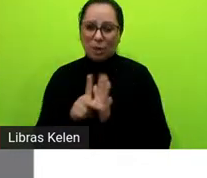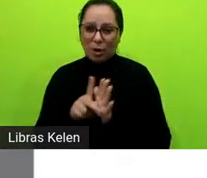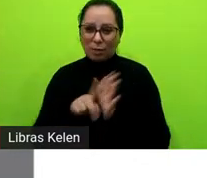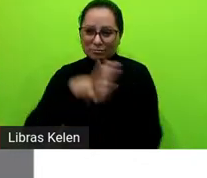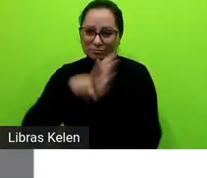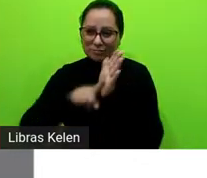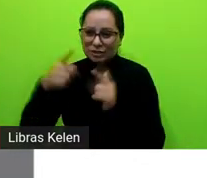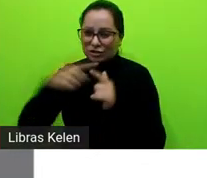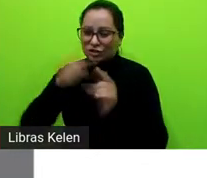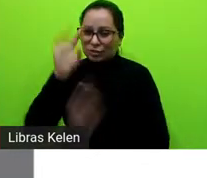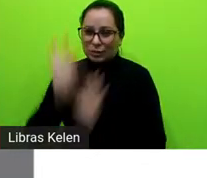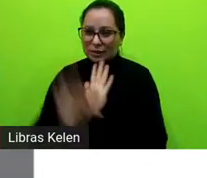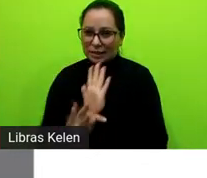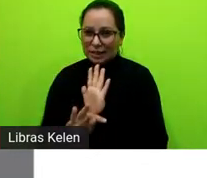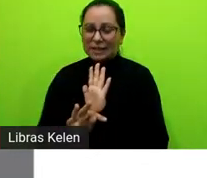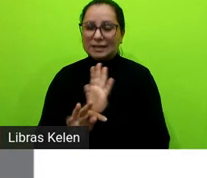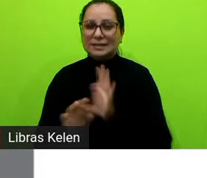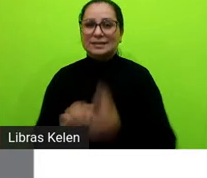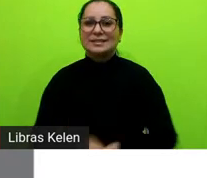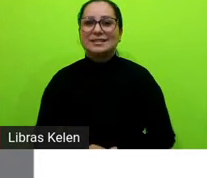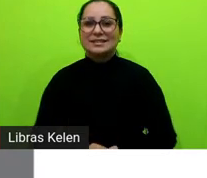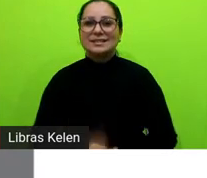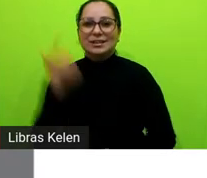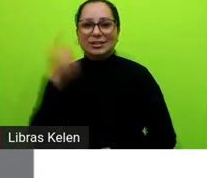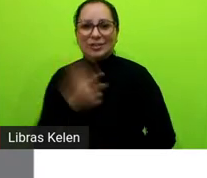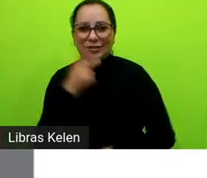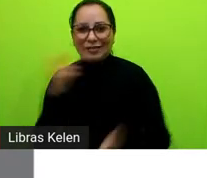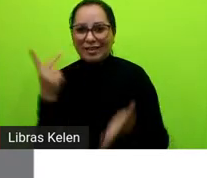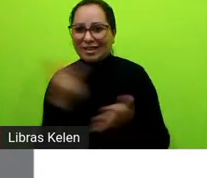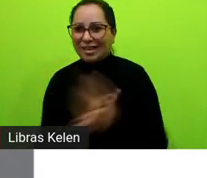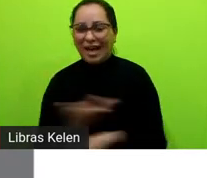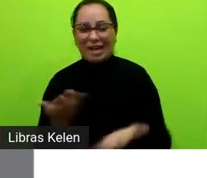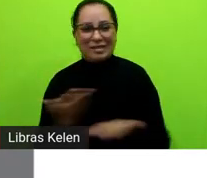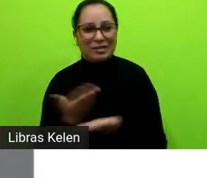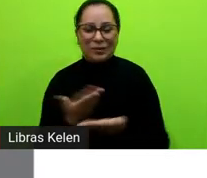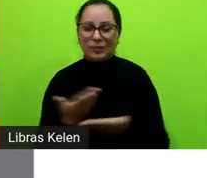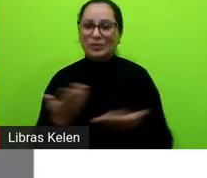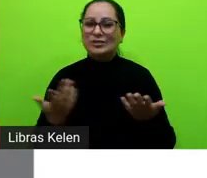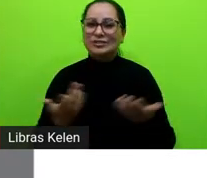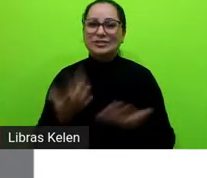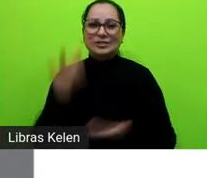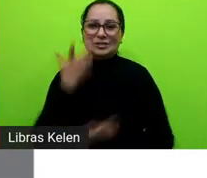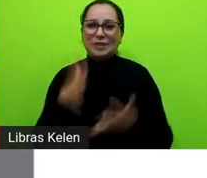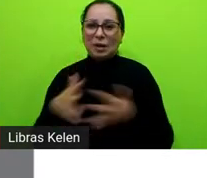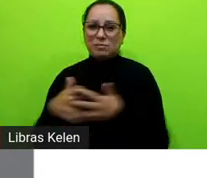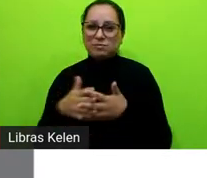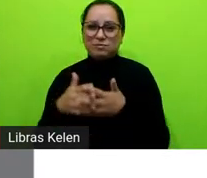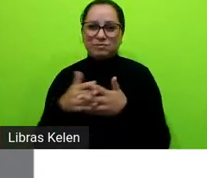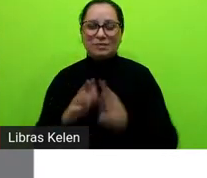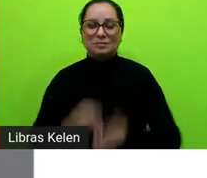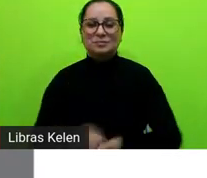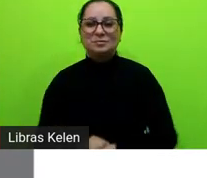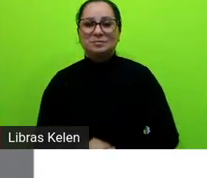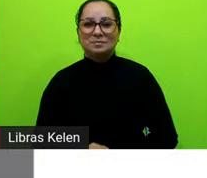falou saiu o detetive de novo hoje eu toco a língua e as consoantes em conflito